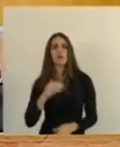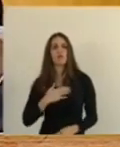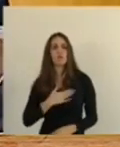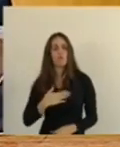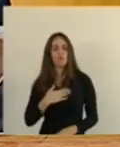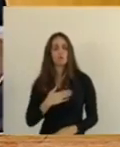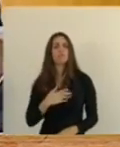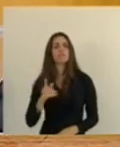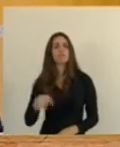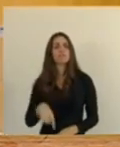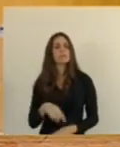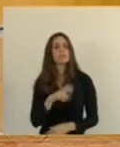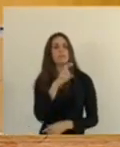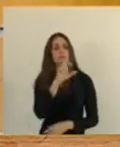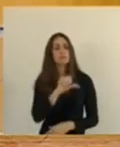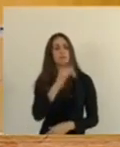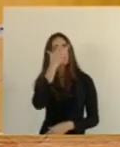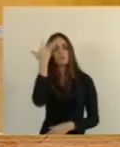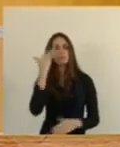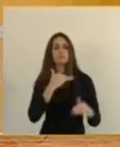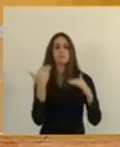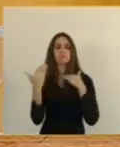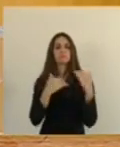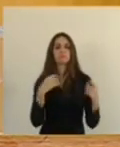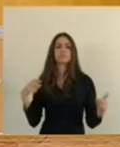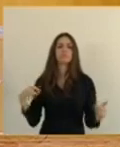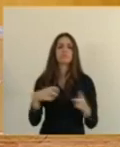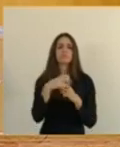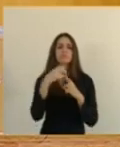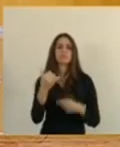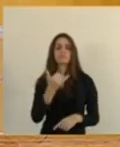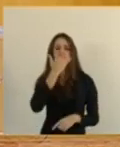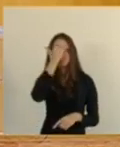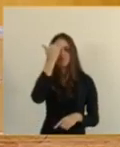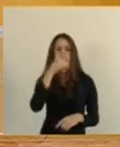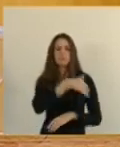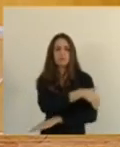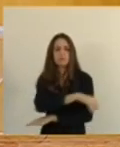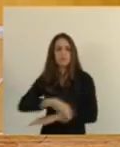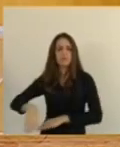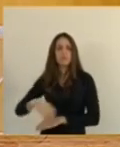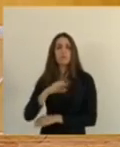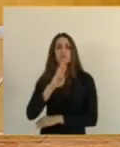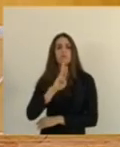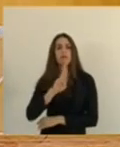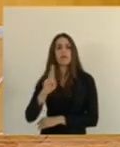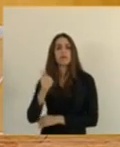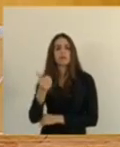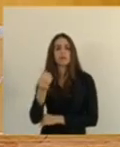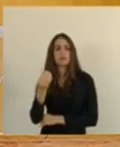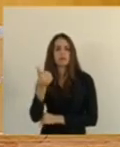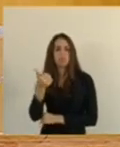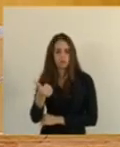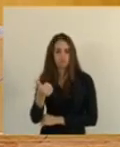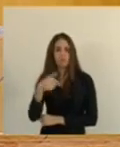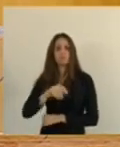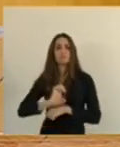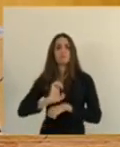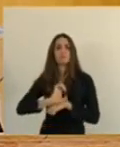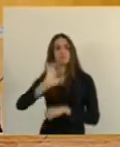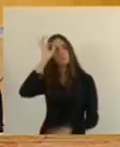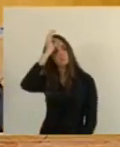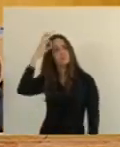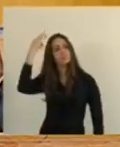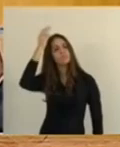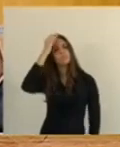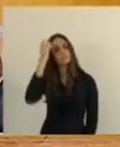59 vidas ceifadas na BR-101, ao longo da BR-101 no âmbito do Estado do Espírito Santo.